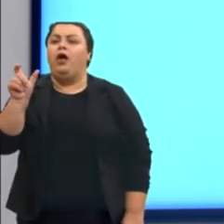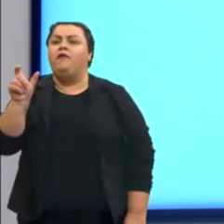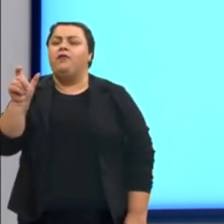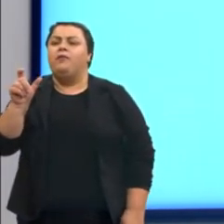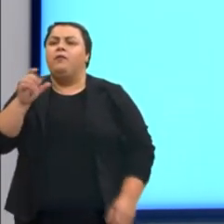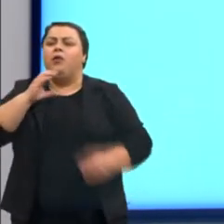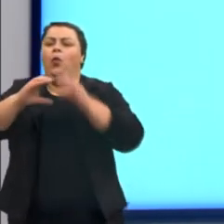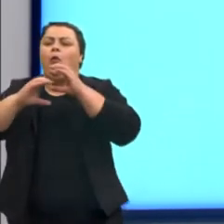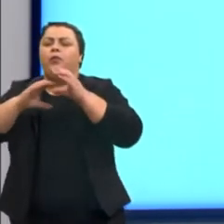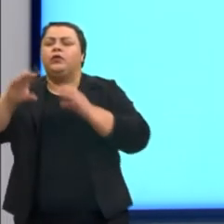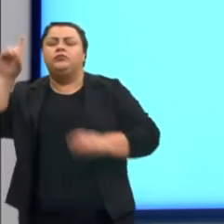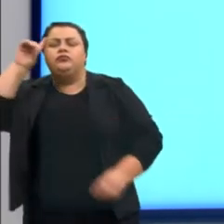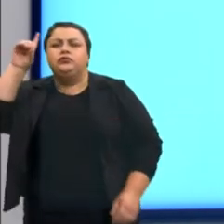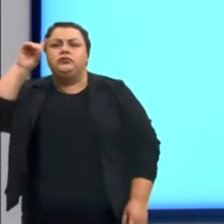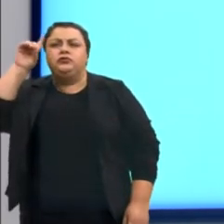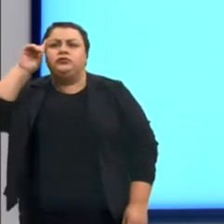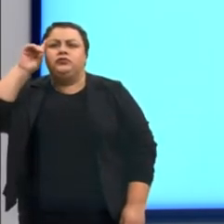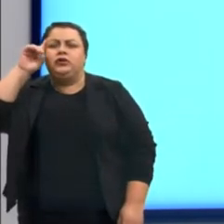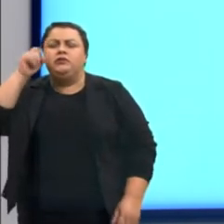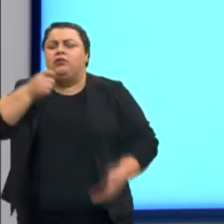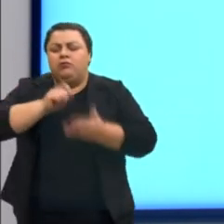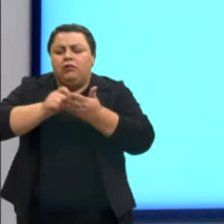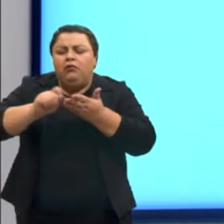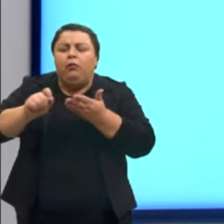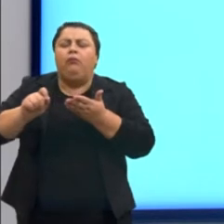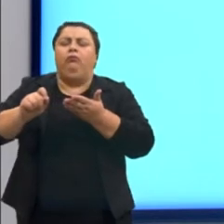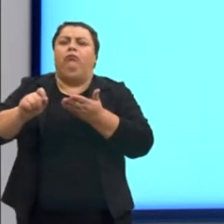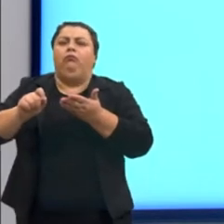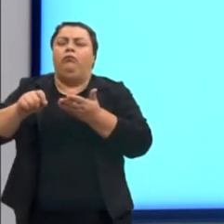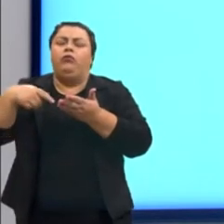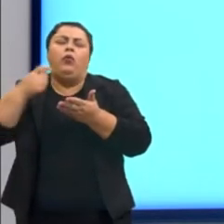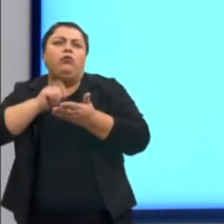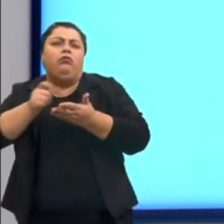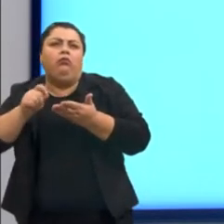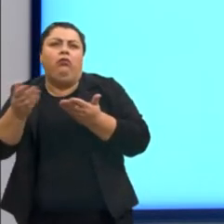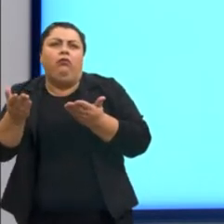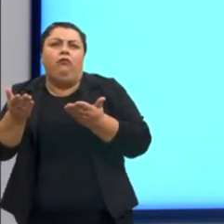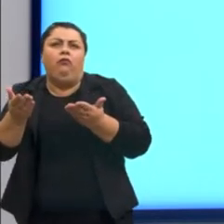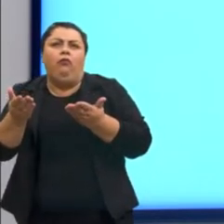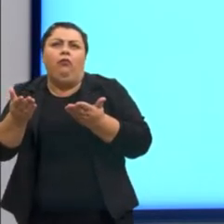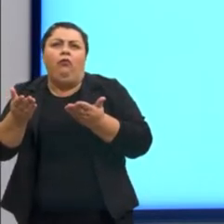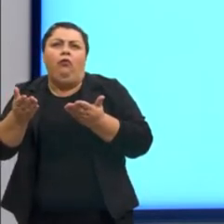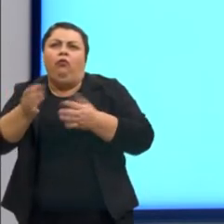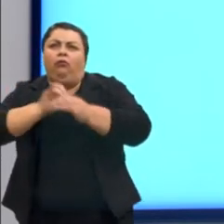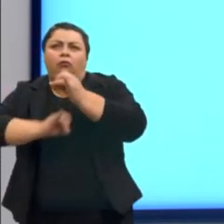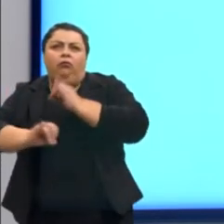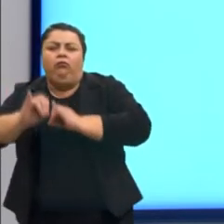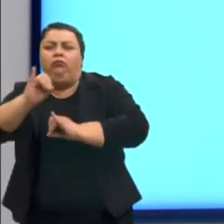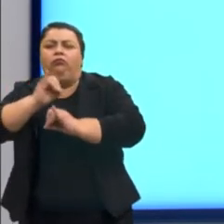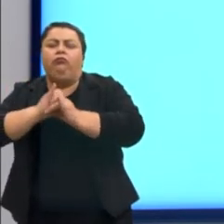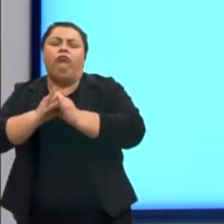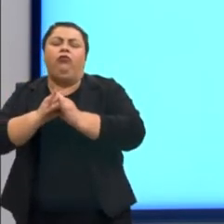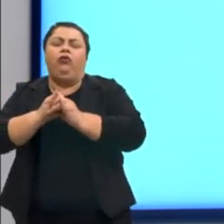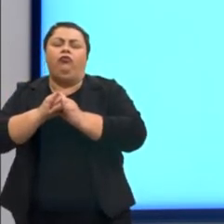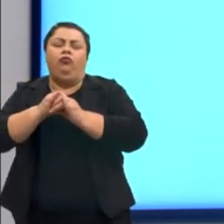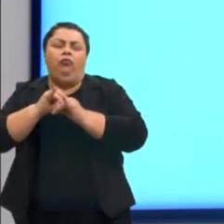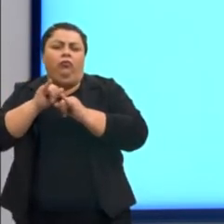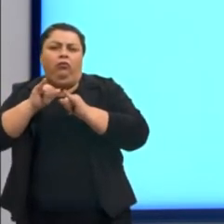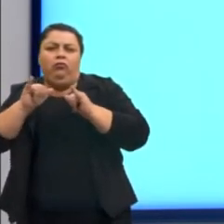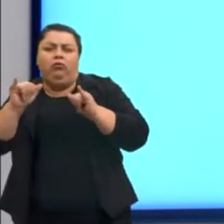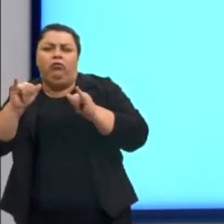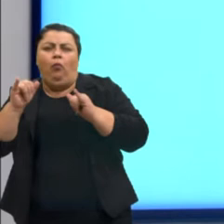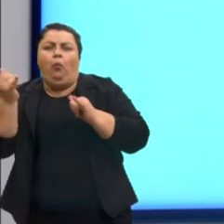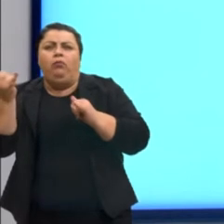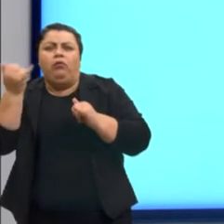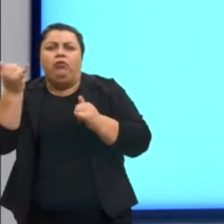a dia. Se eu escrevo um bilhete, se eu escrevo uma postagem na internet, uma mensagem no